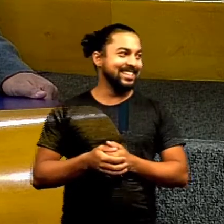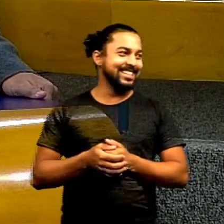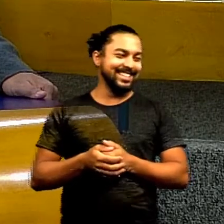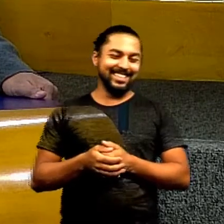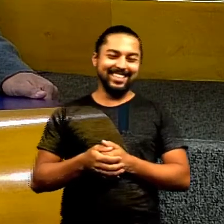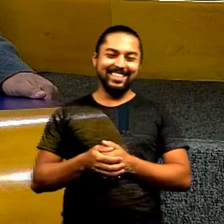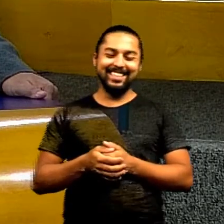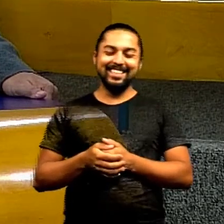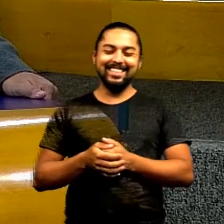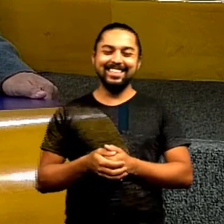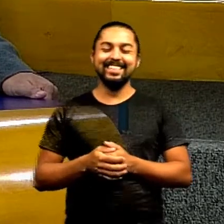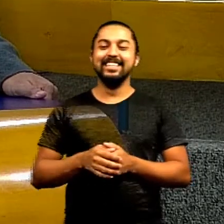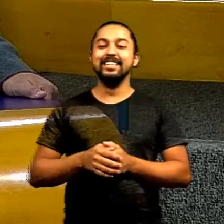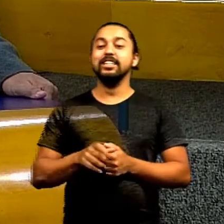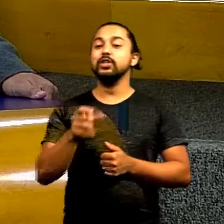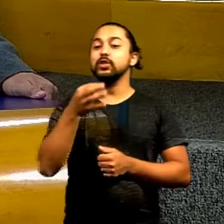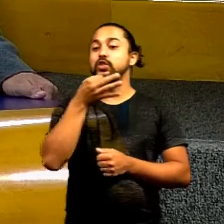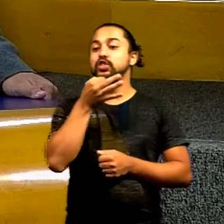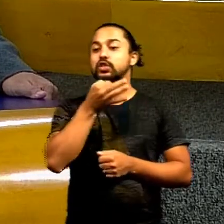só para o vereador Lucas Quitão